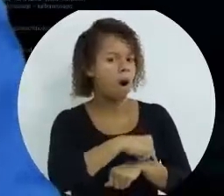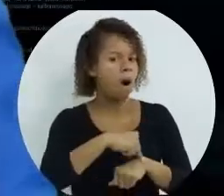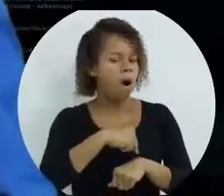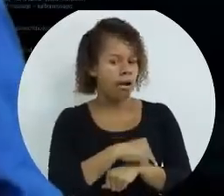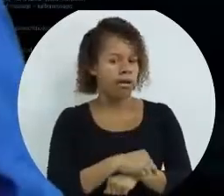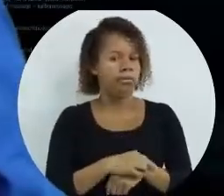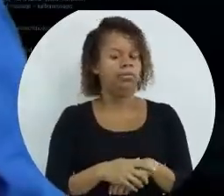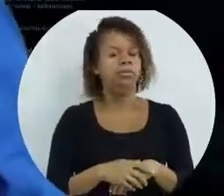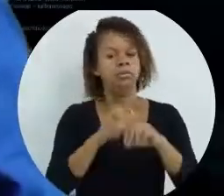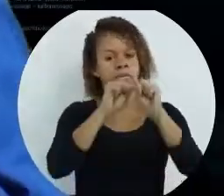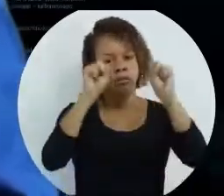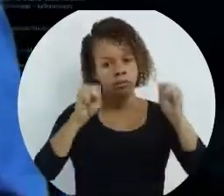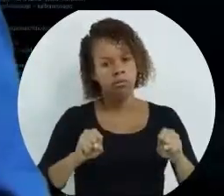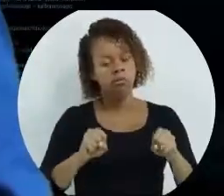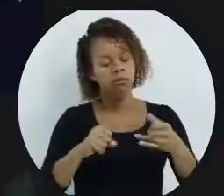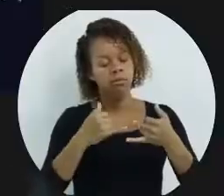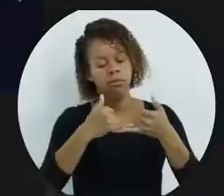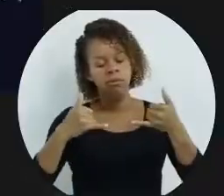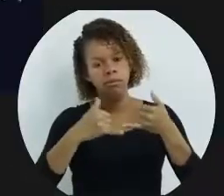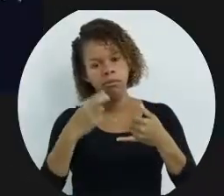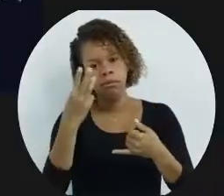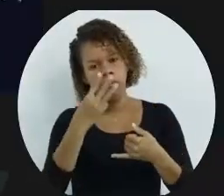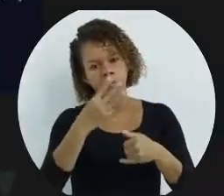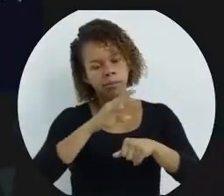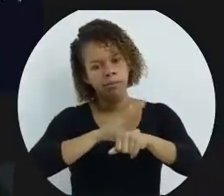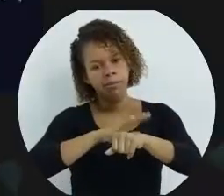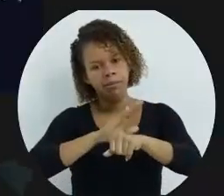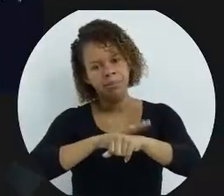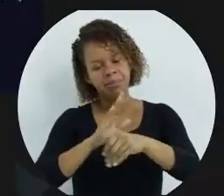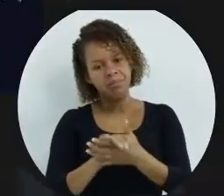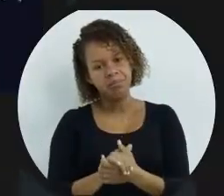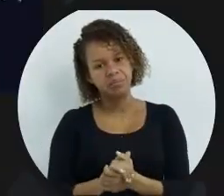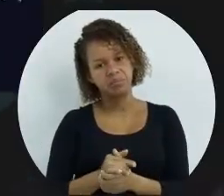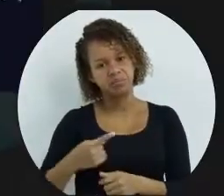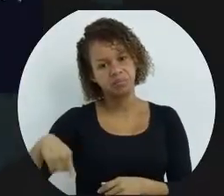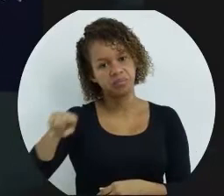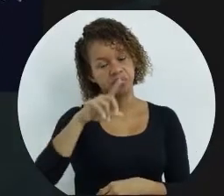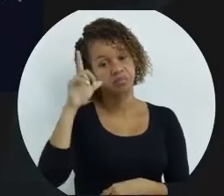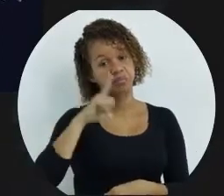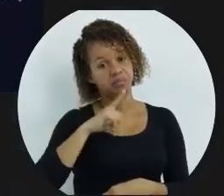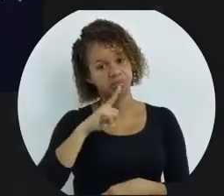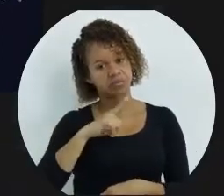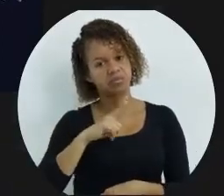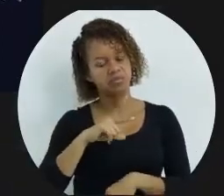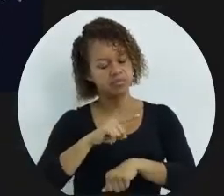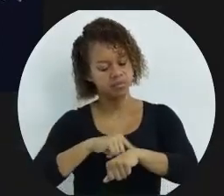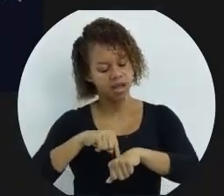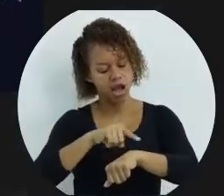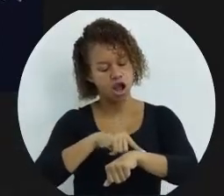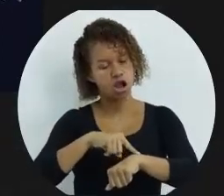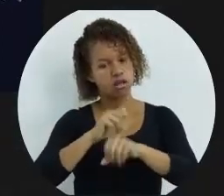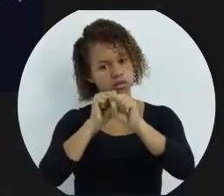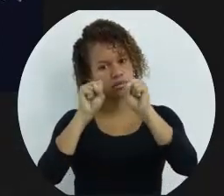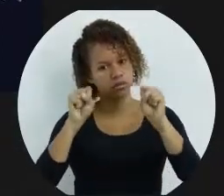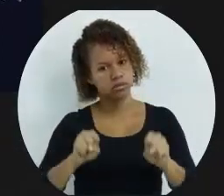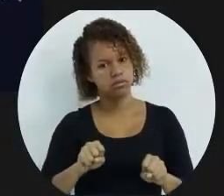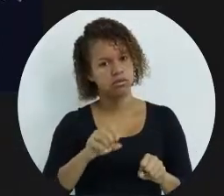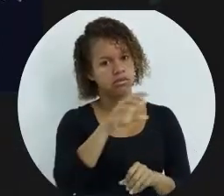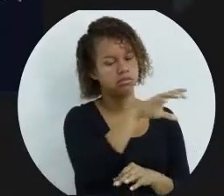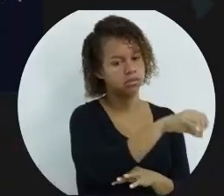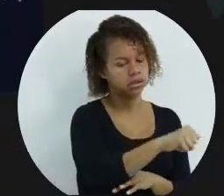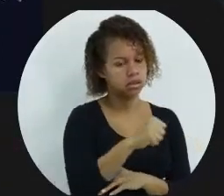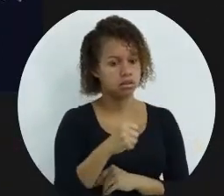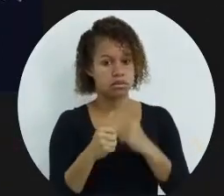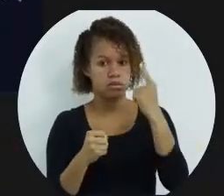Então, onde tem na linha 3, tempo.getHorse, então a gente vai ter a hora do sistema. A gente vai pegar